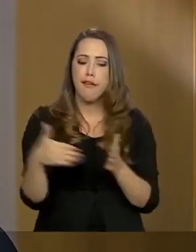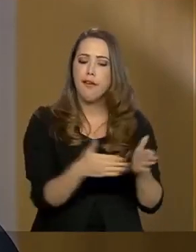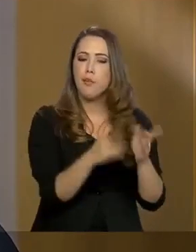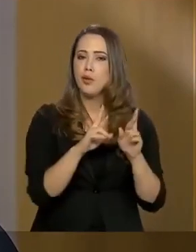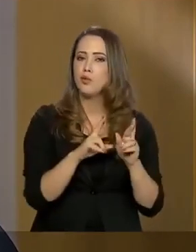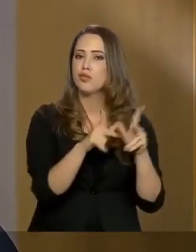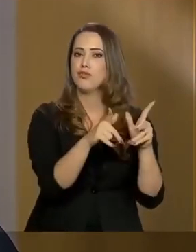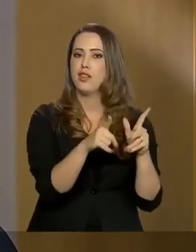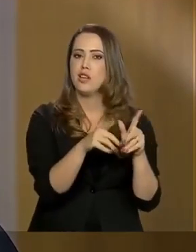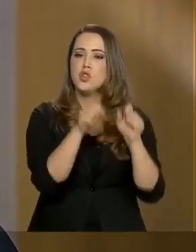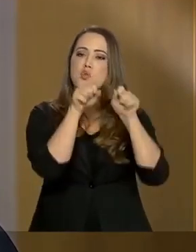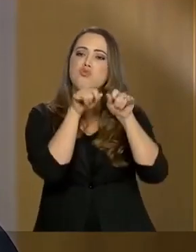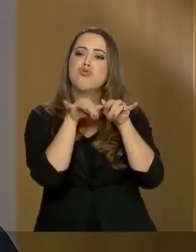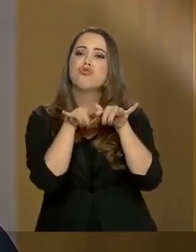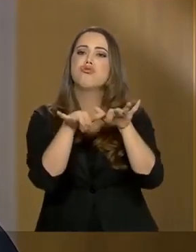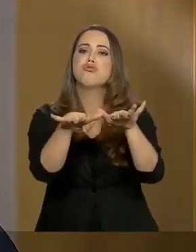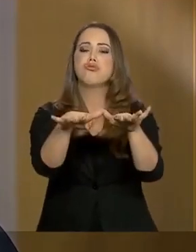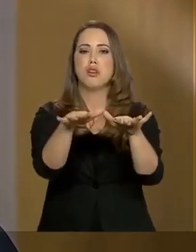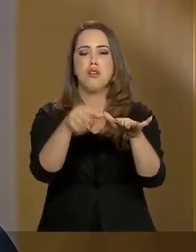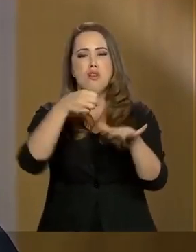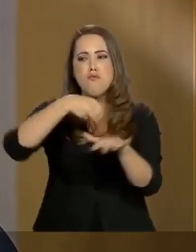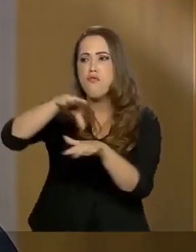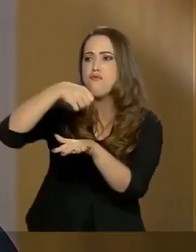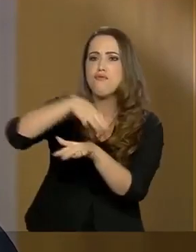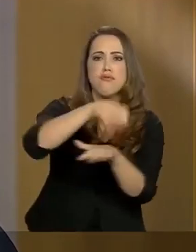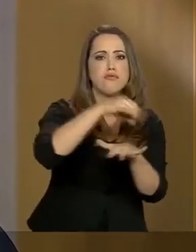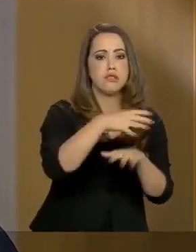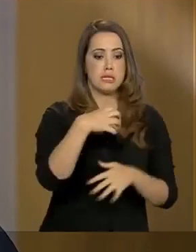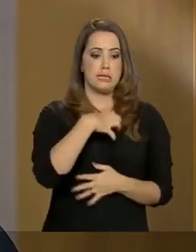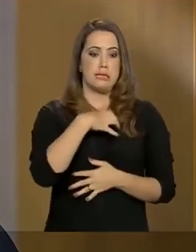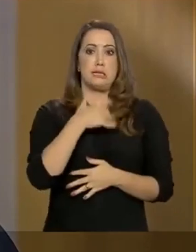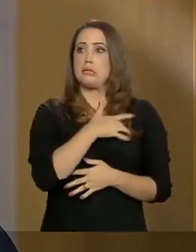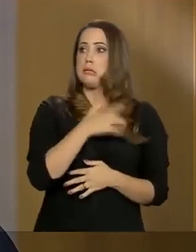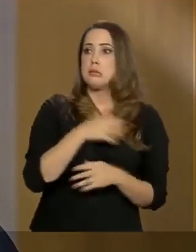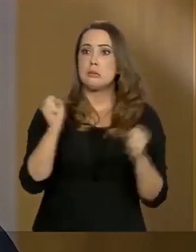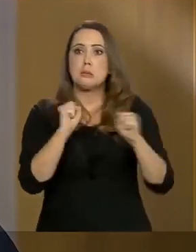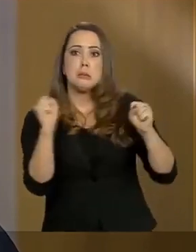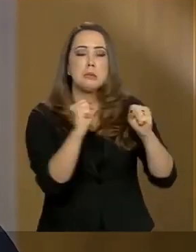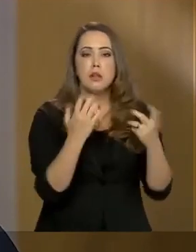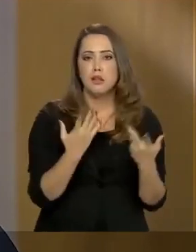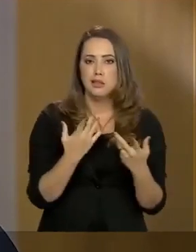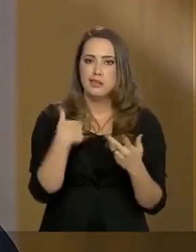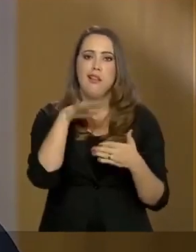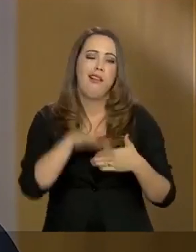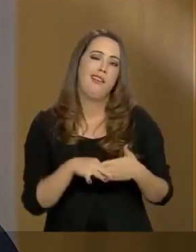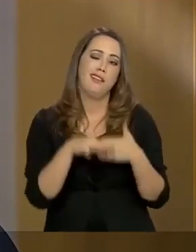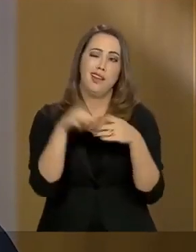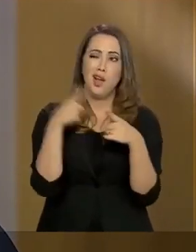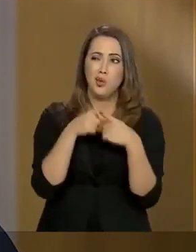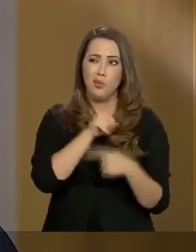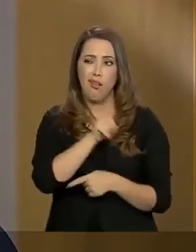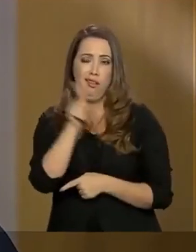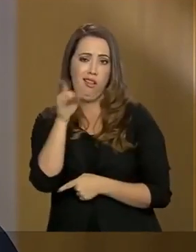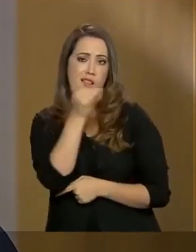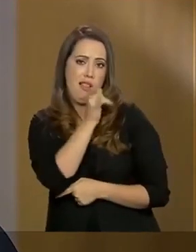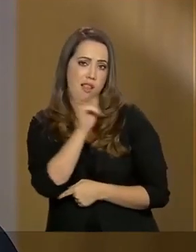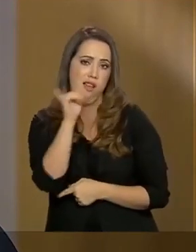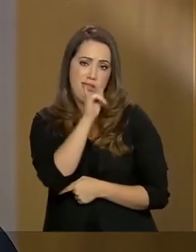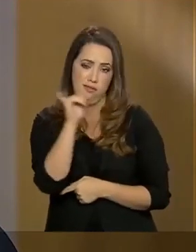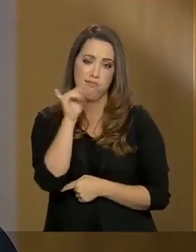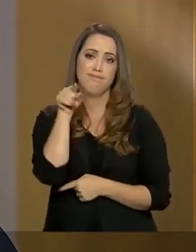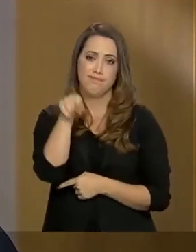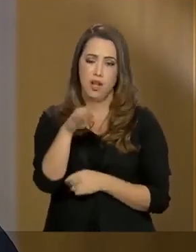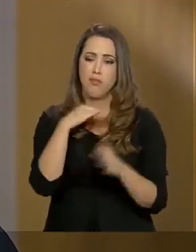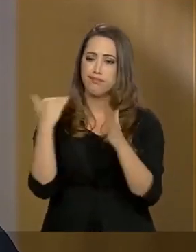contramão. Espalharam exatamente a sensação de pavor, tendo como carro-chefe o anúncio do grande